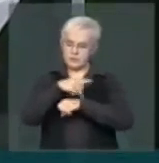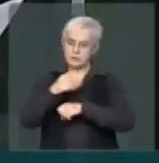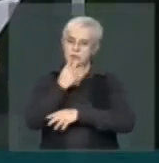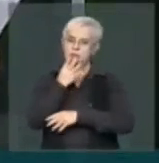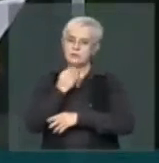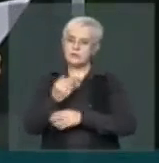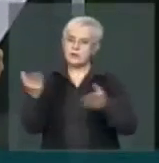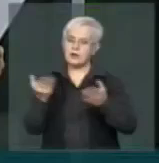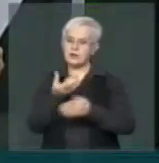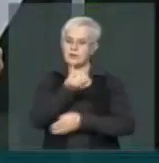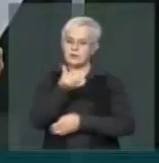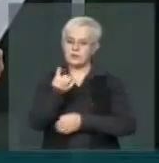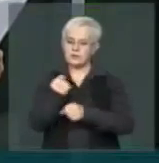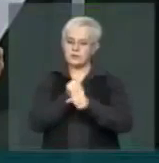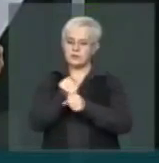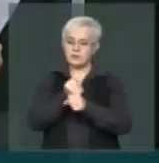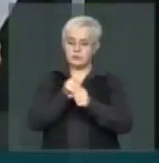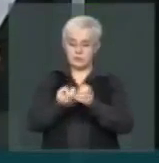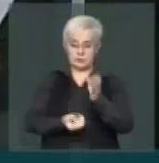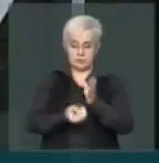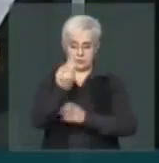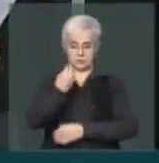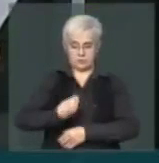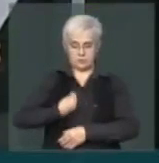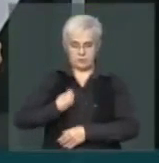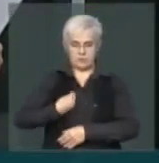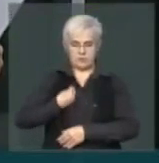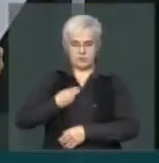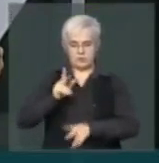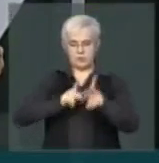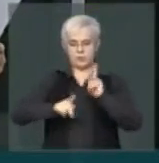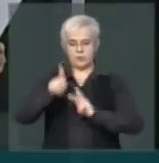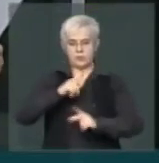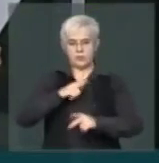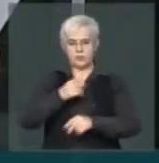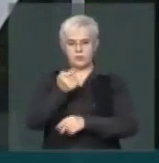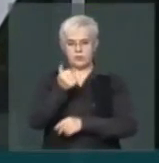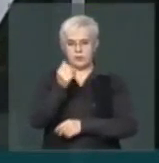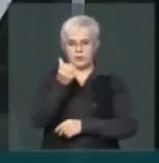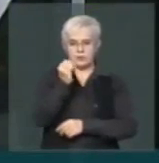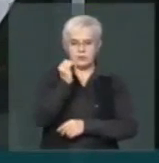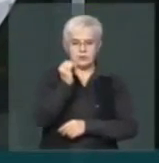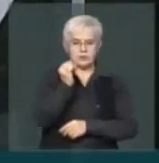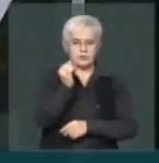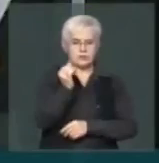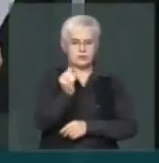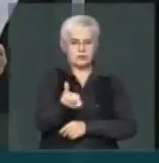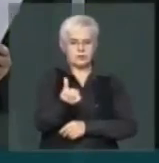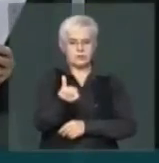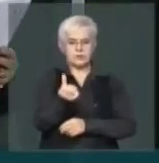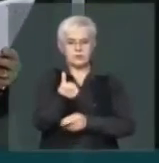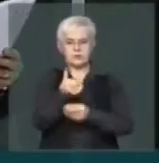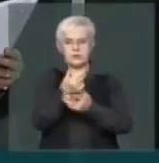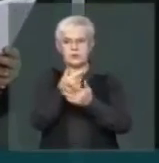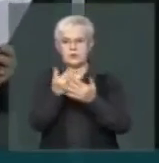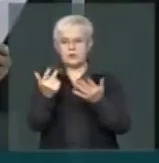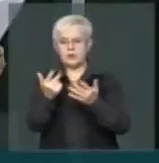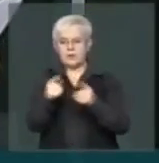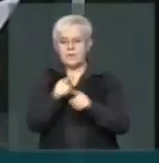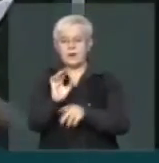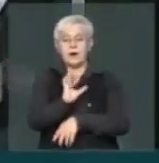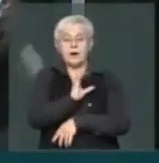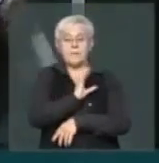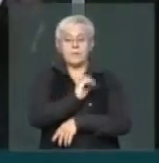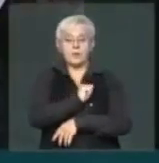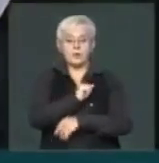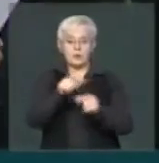comemora 66 anos de existência e seu povo tem quase 6 mil, uma saga de amor a um pedaço de terra que o tempo não